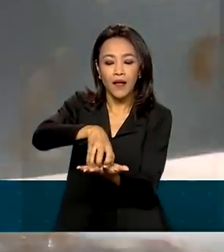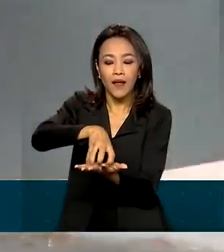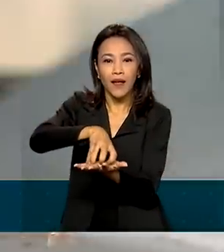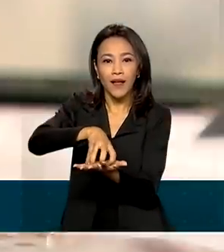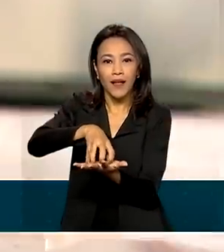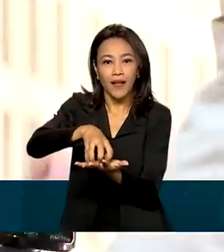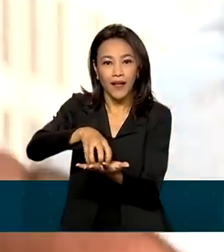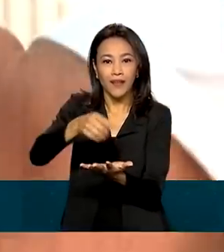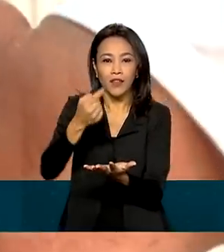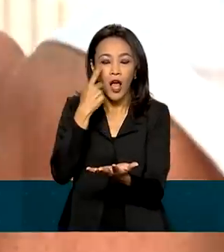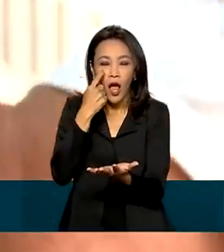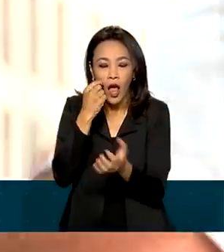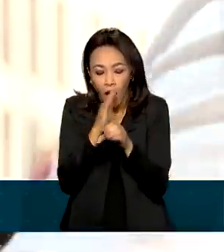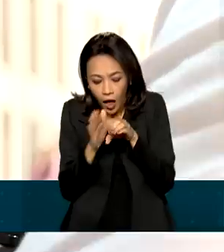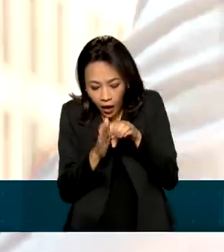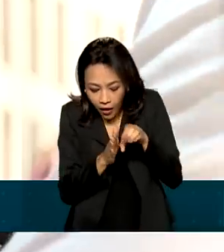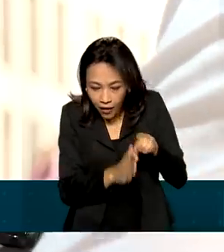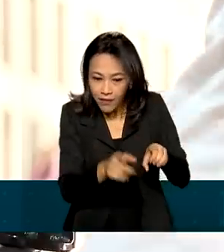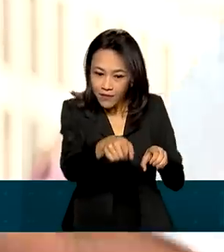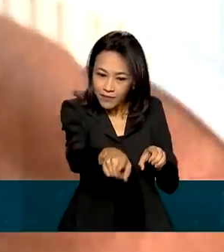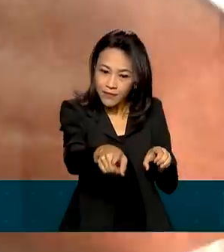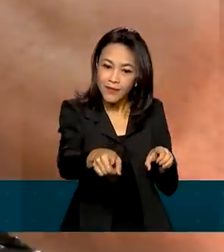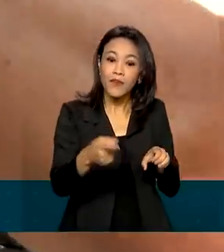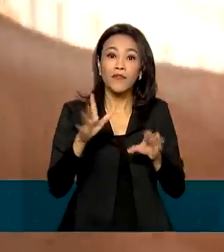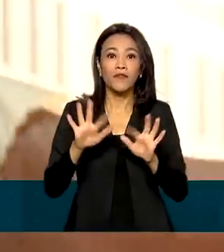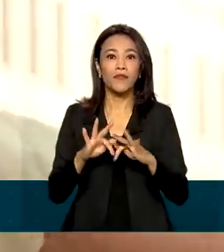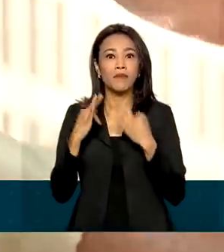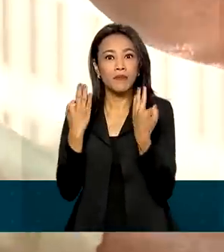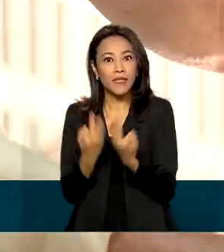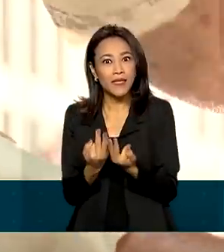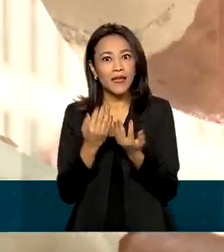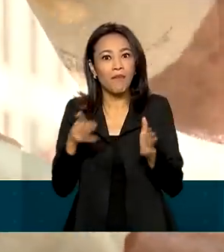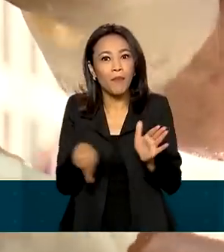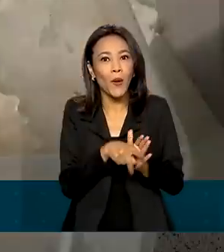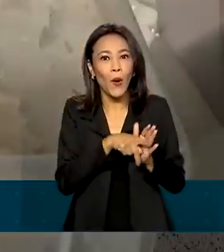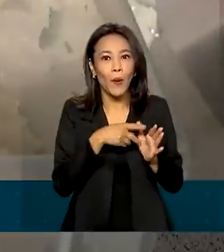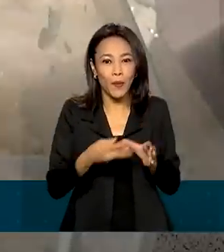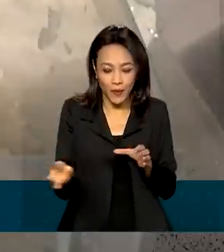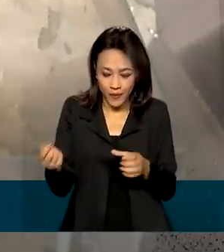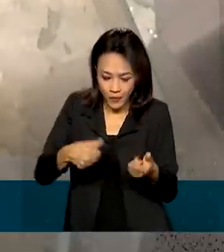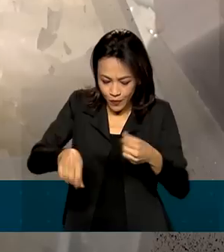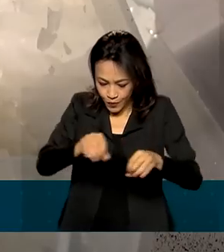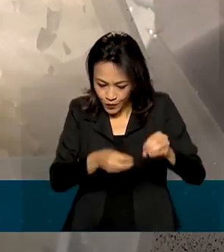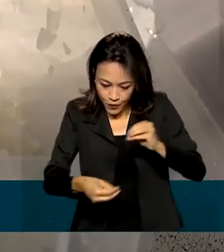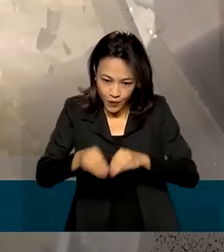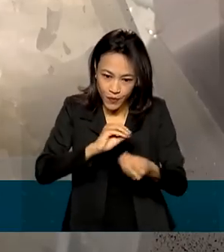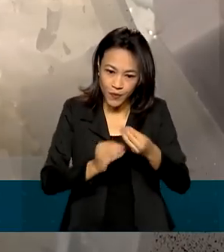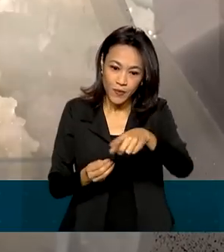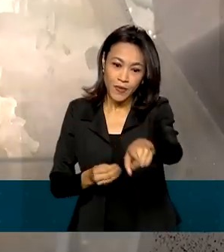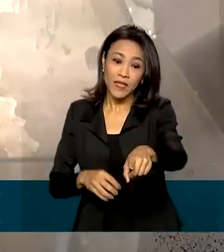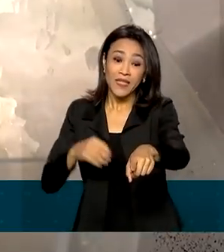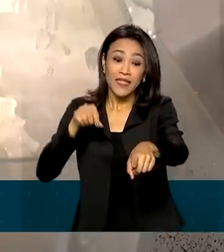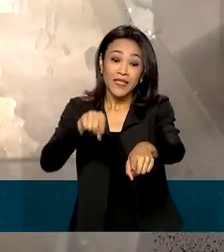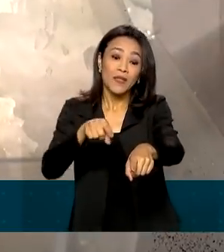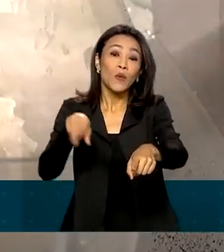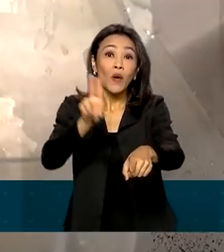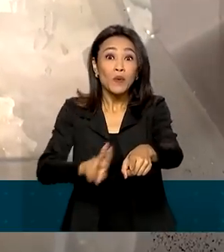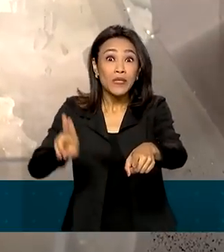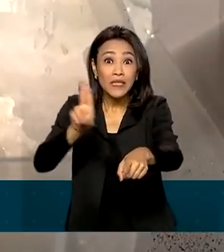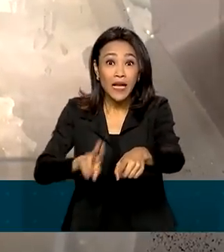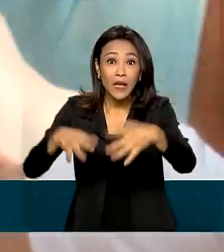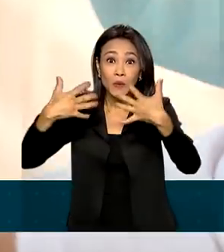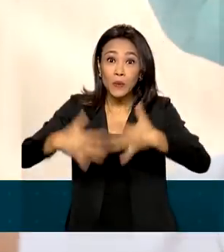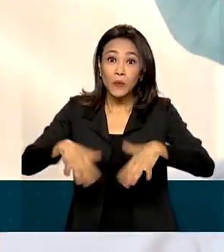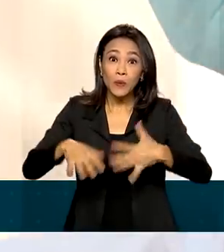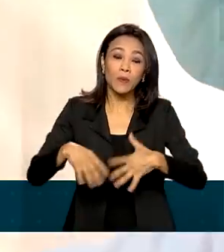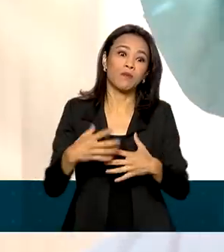cebola. O negócio começou a partir de receitas de família e se expandiu. São 120 quilos de cebola usados por